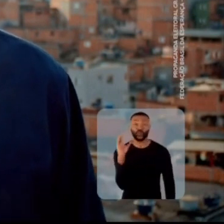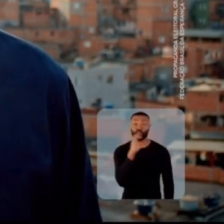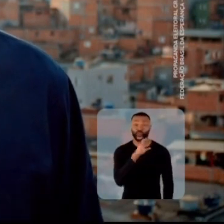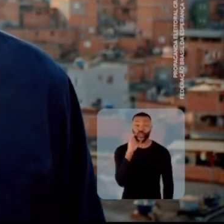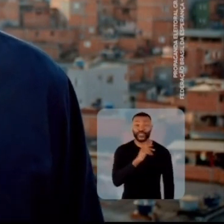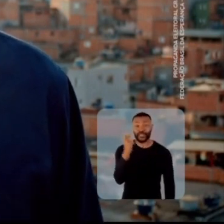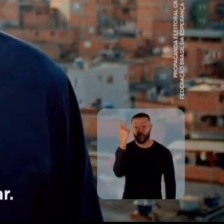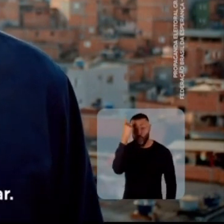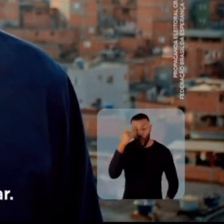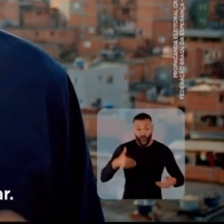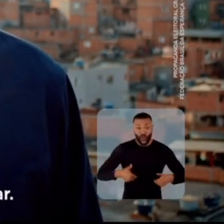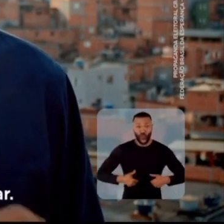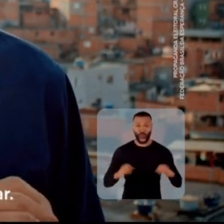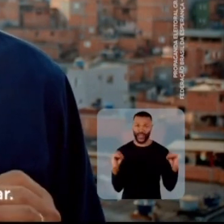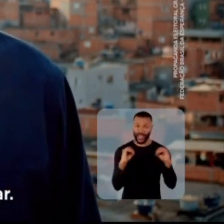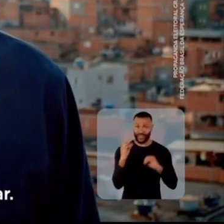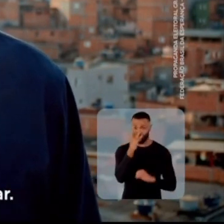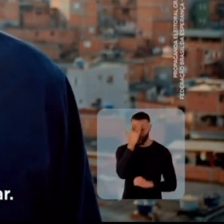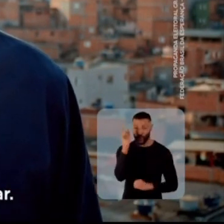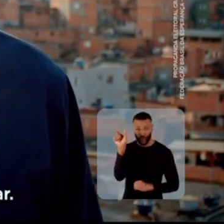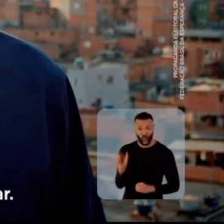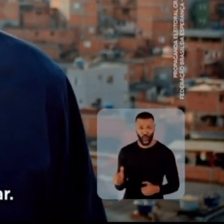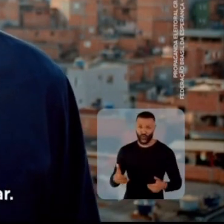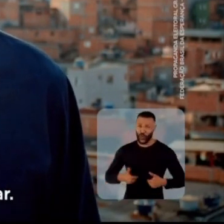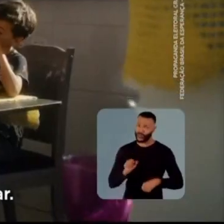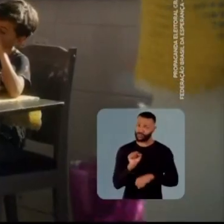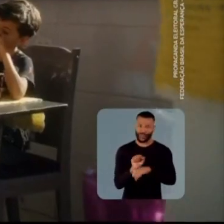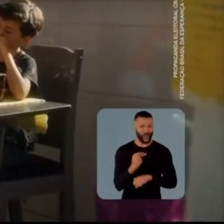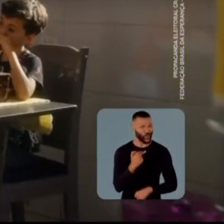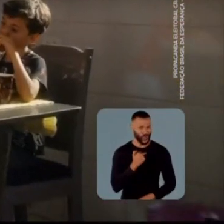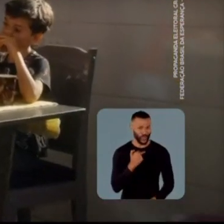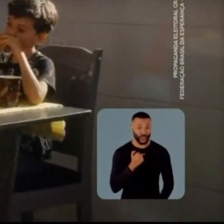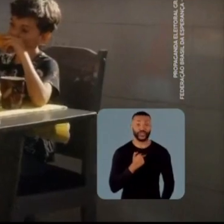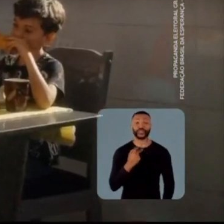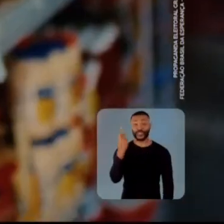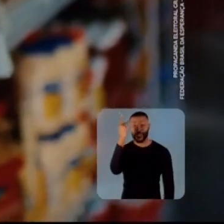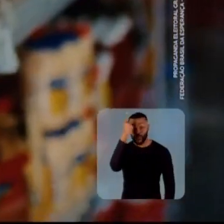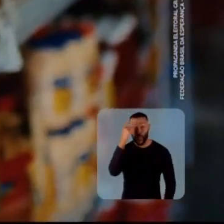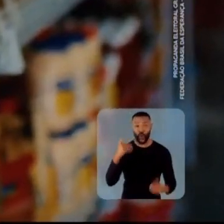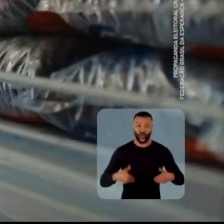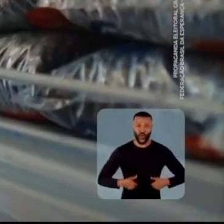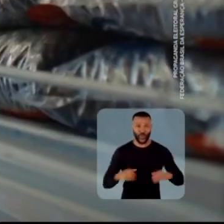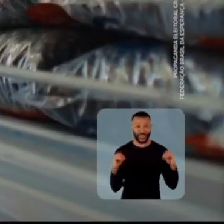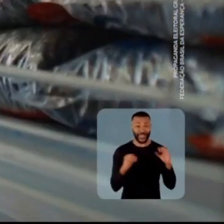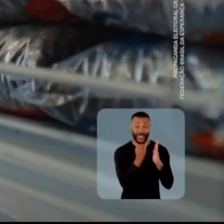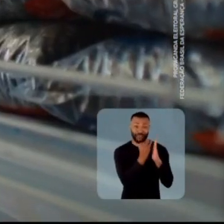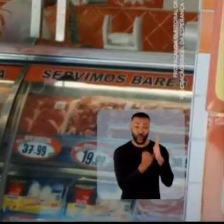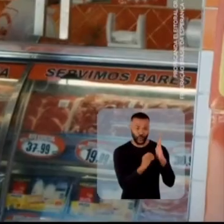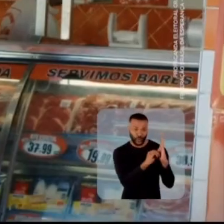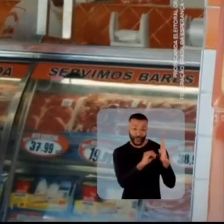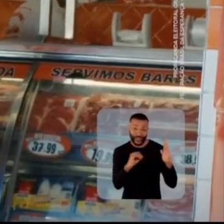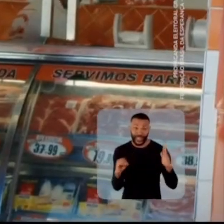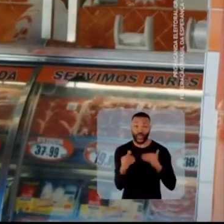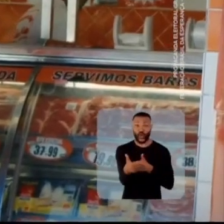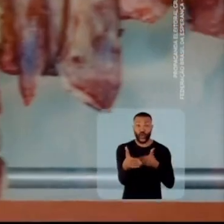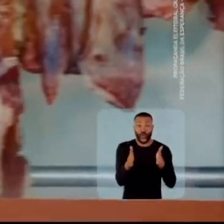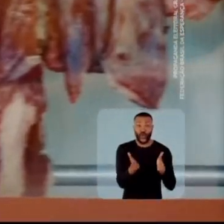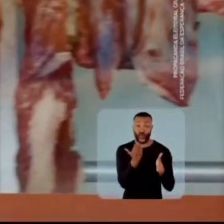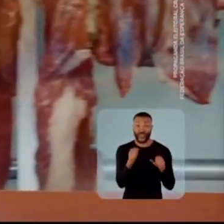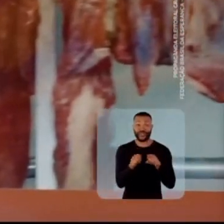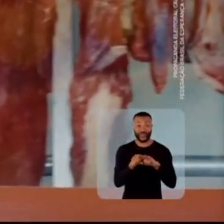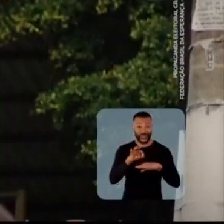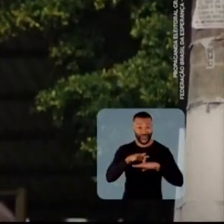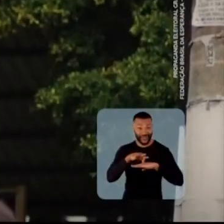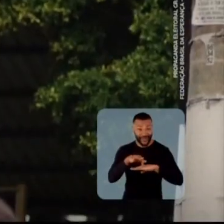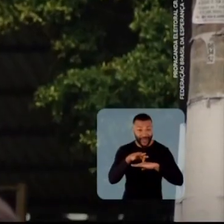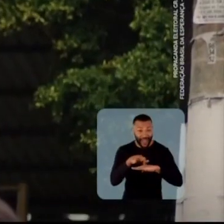São Paulo sem fome. Porque quem tem fome não pode esperar. São Paulo sem fome é imposto zero nos alimentos da cesta básica